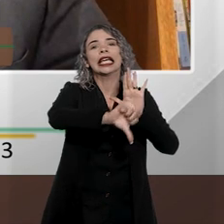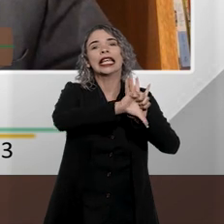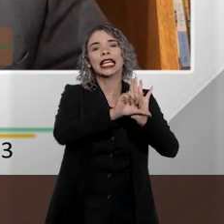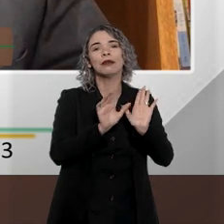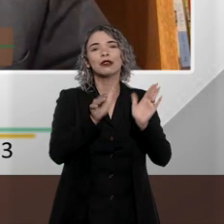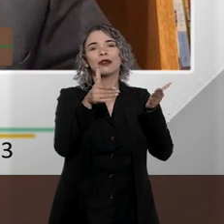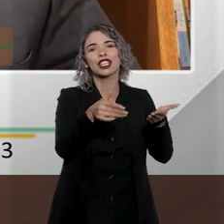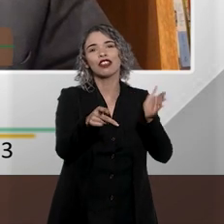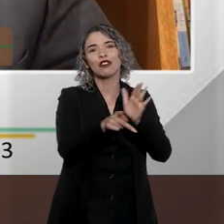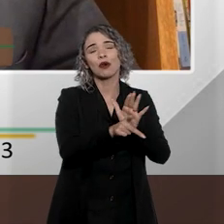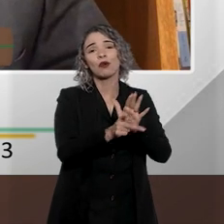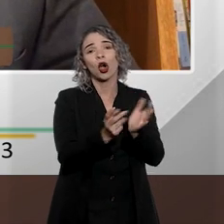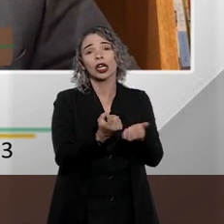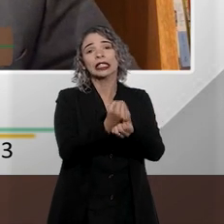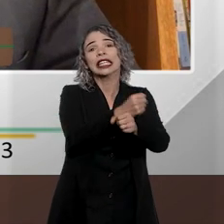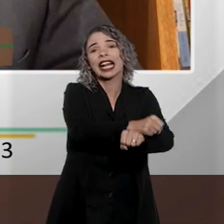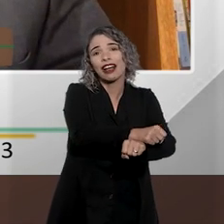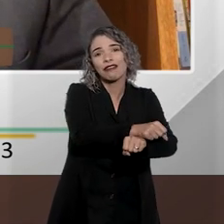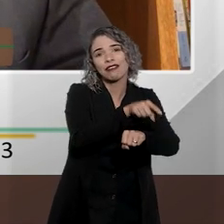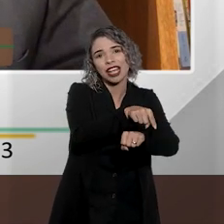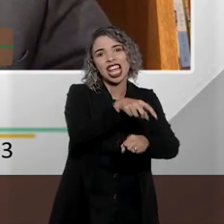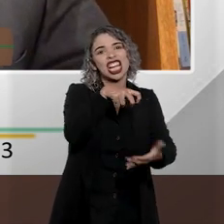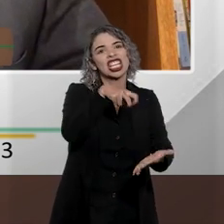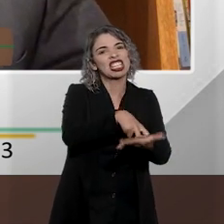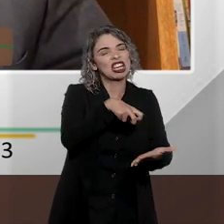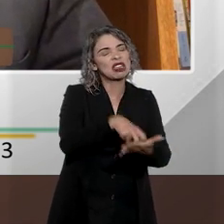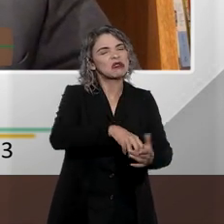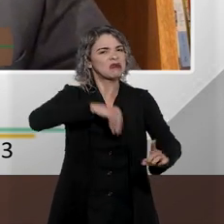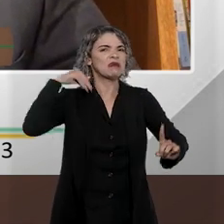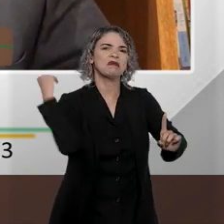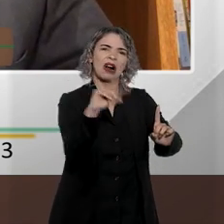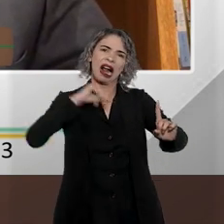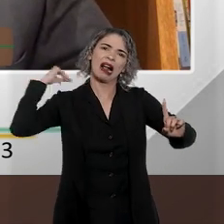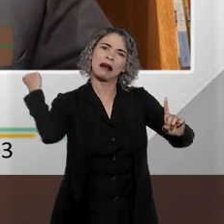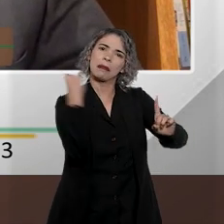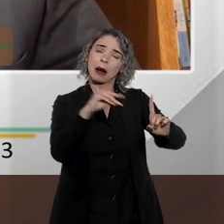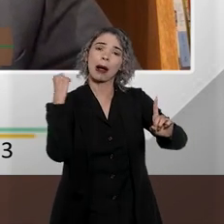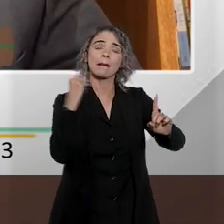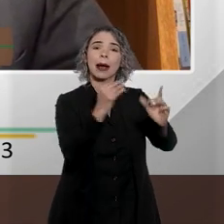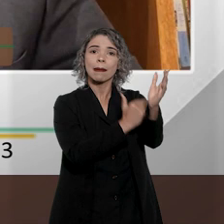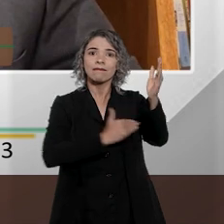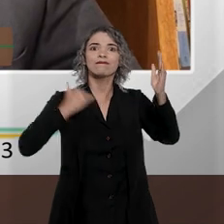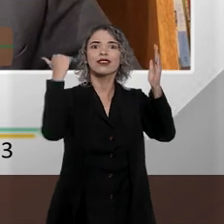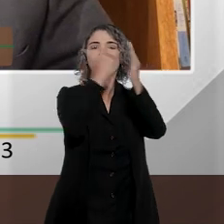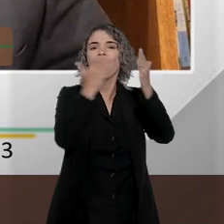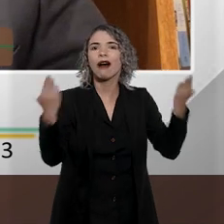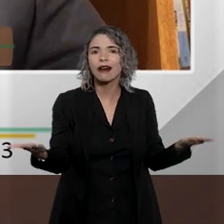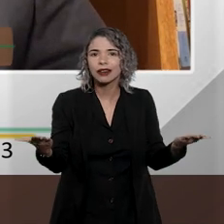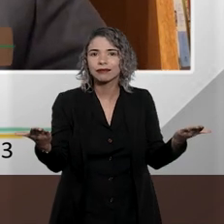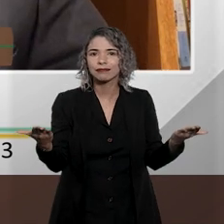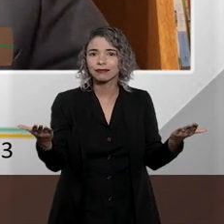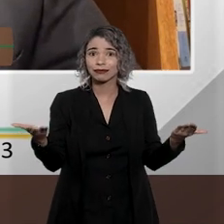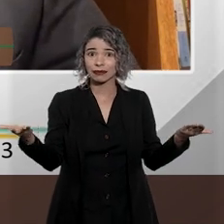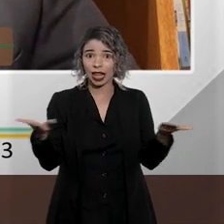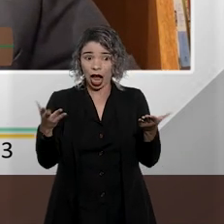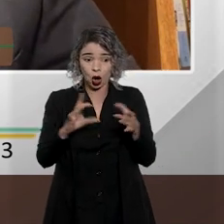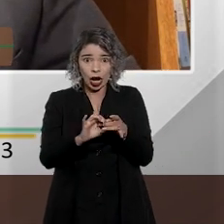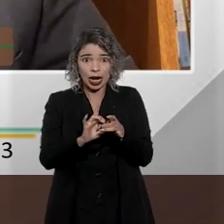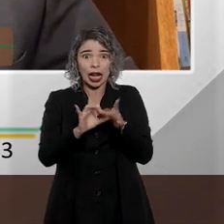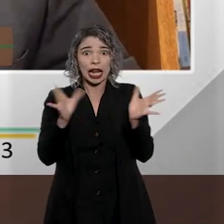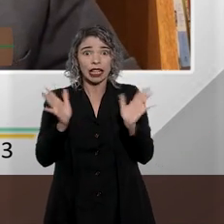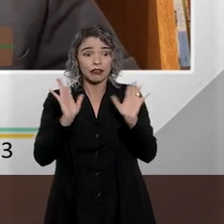específica para os escravizados que eram punidos de forma bárbara pelos próprios escravocratas. Agora, que estavam